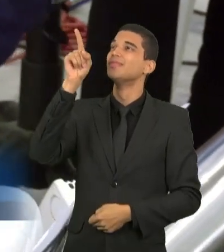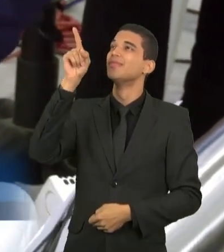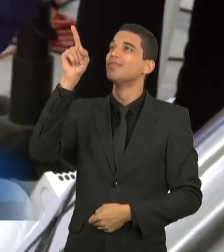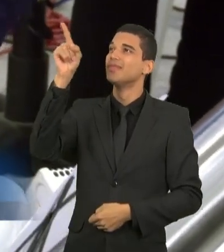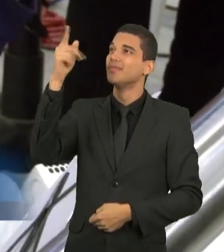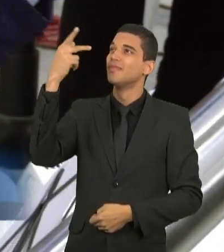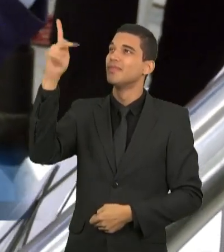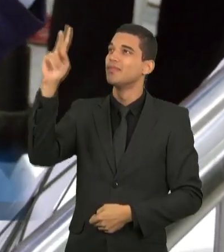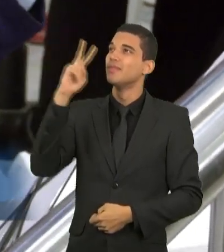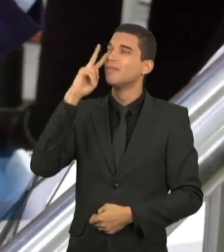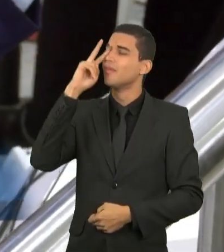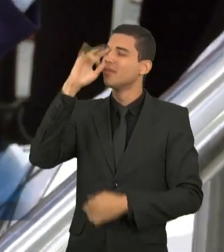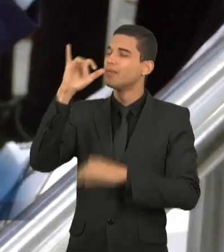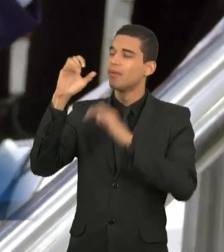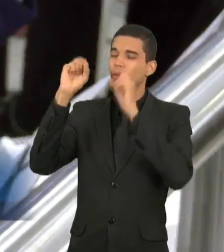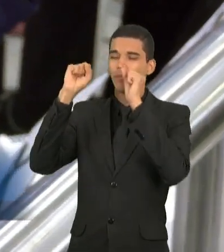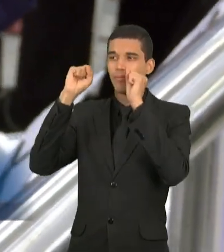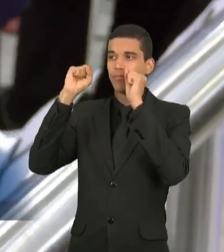o teu poder,